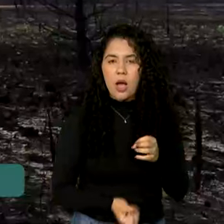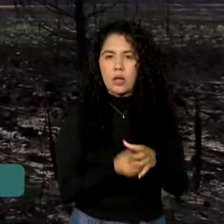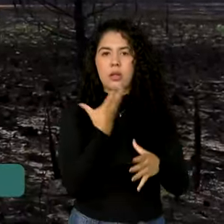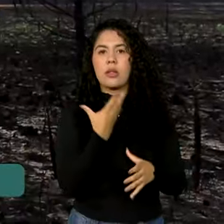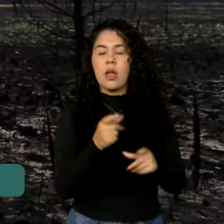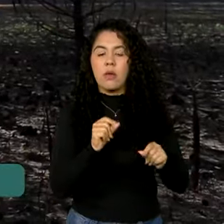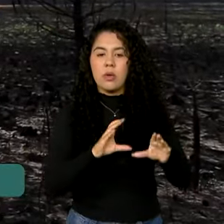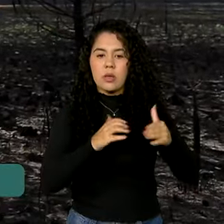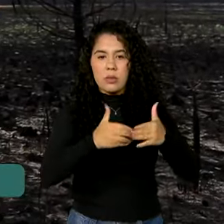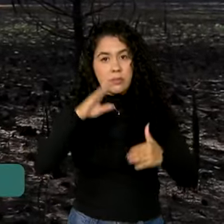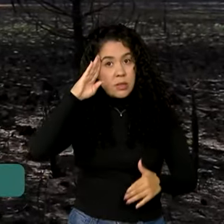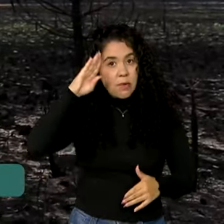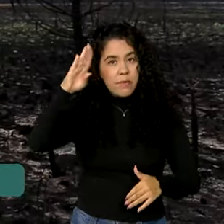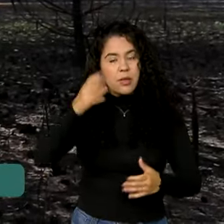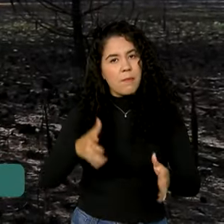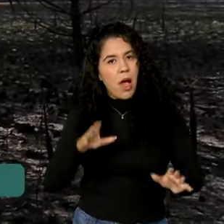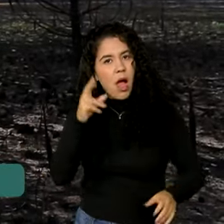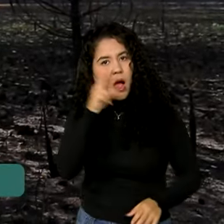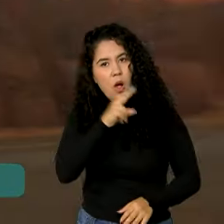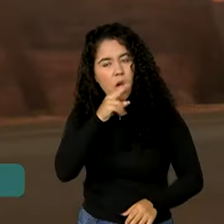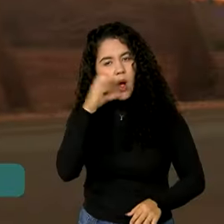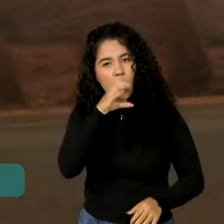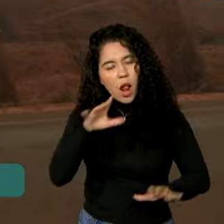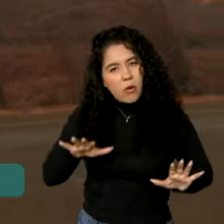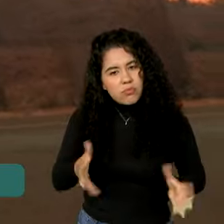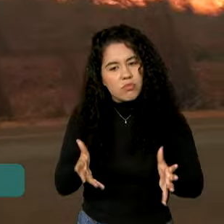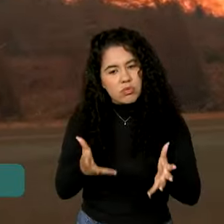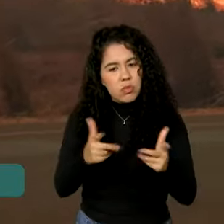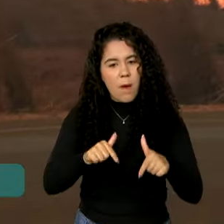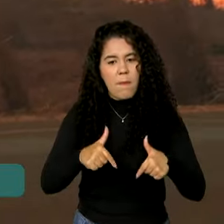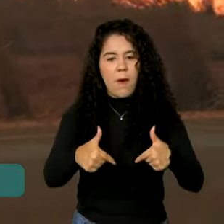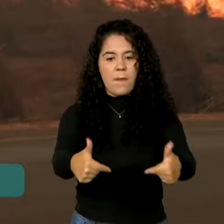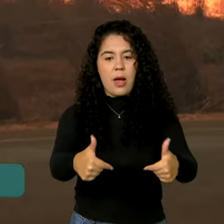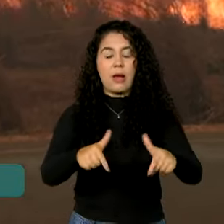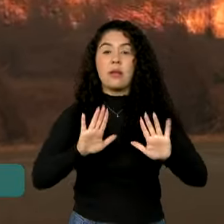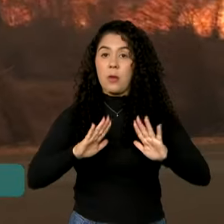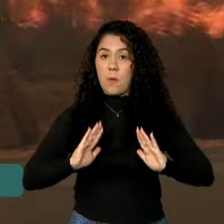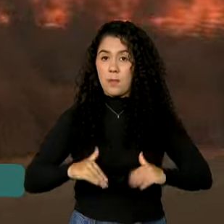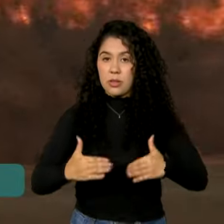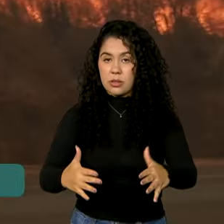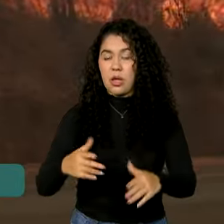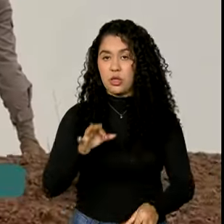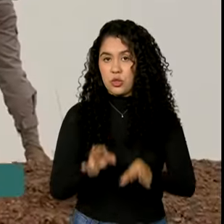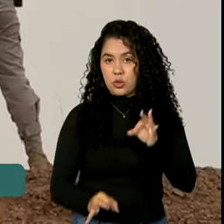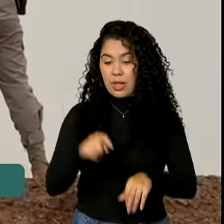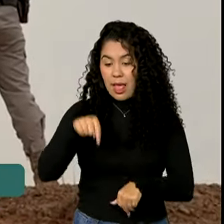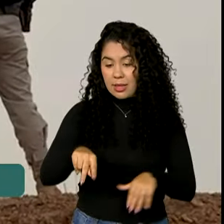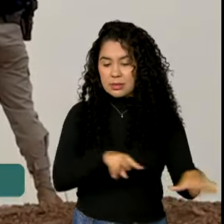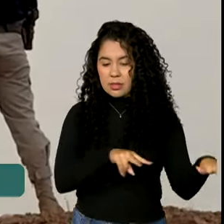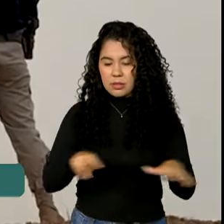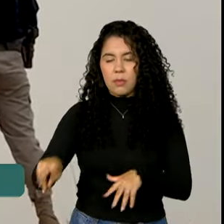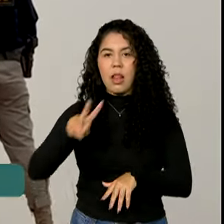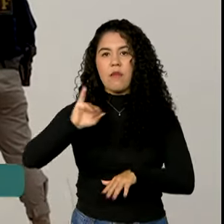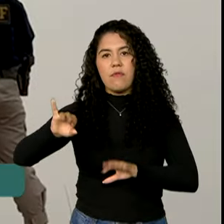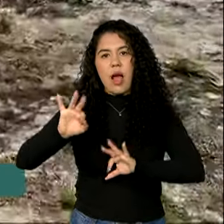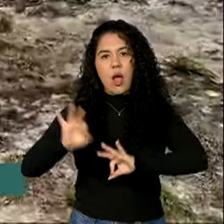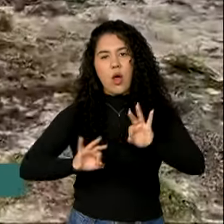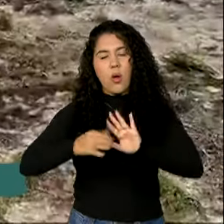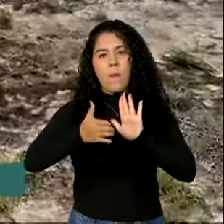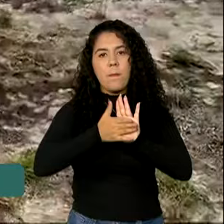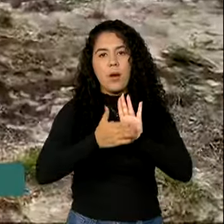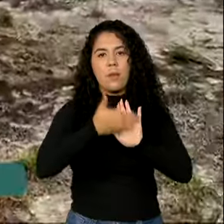regional para dar maior agilidade nas ações. E o Ministério da Justiça deve enviar ainda essa semana a proposta para alterar a